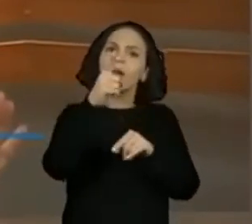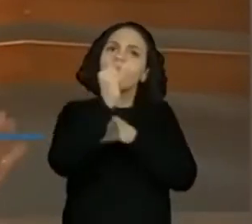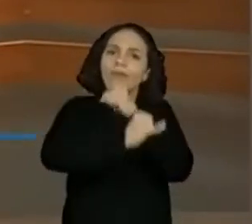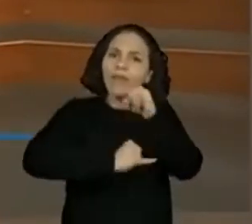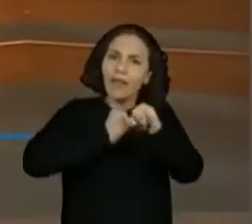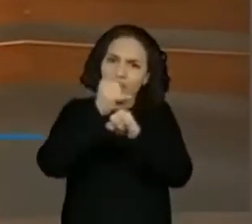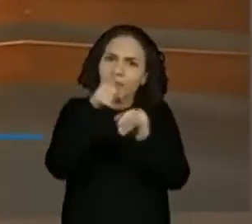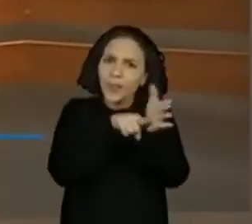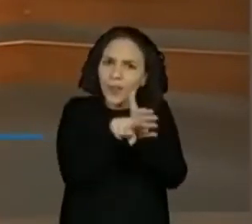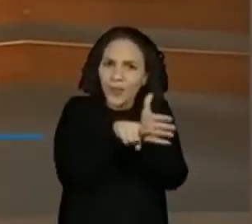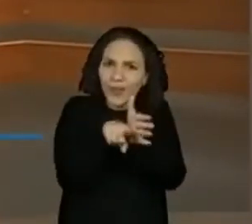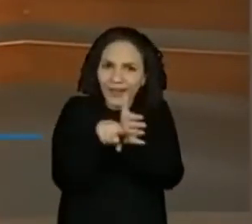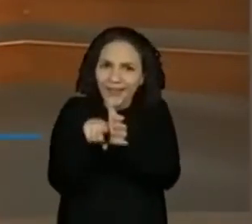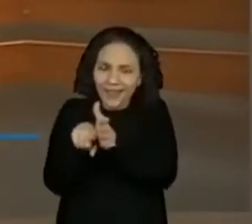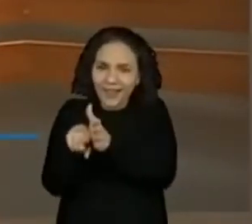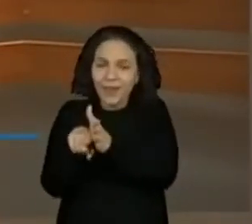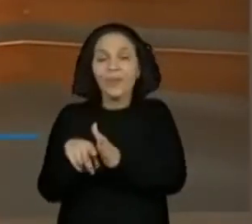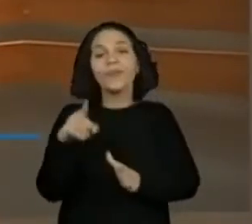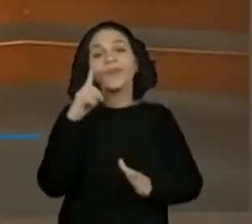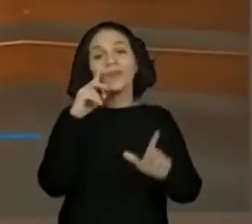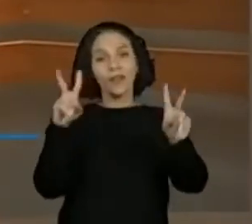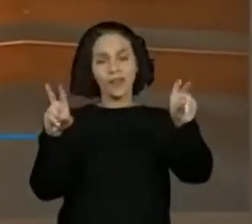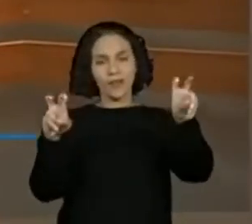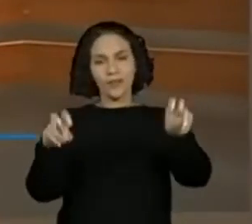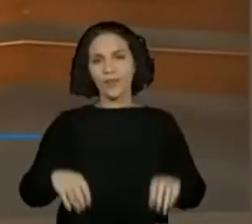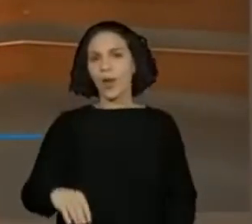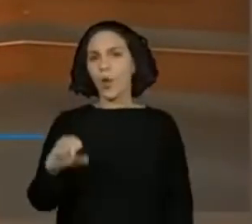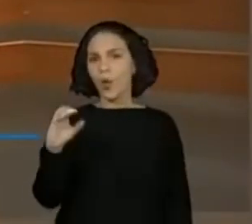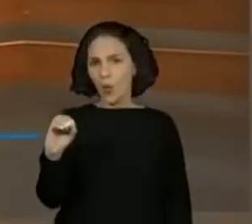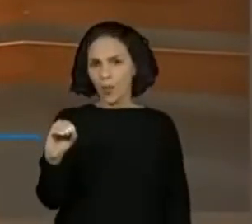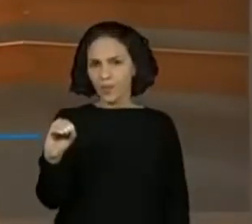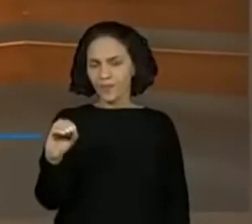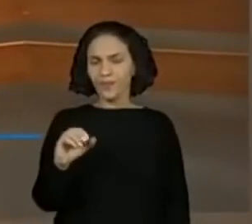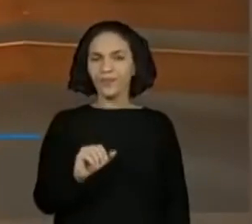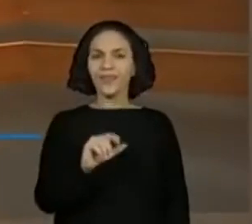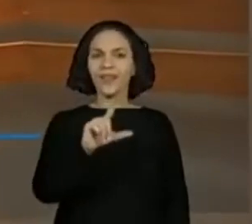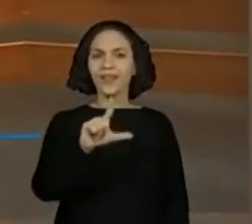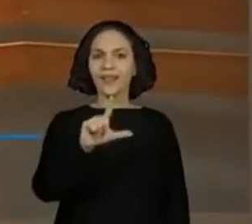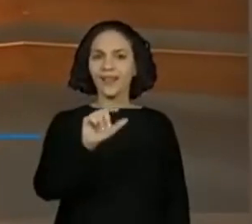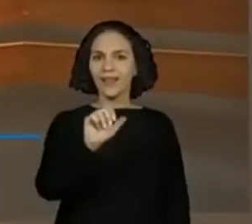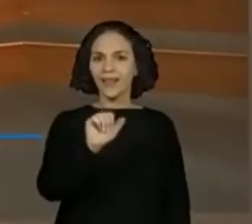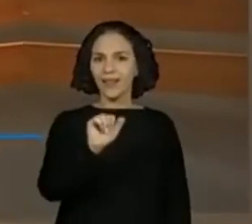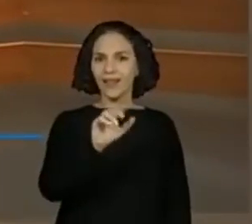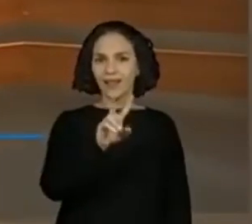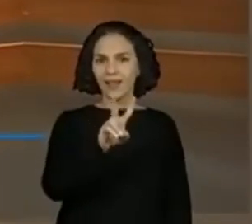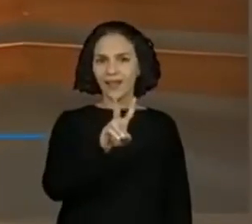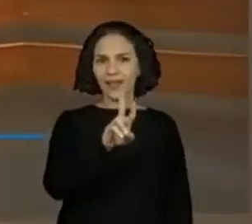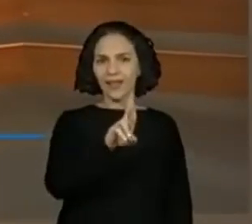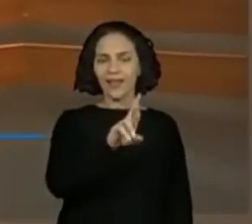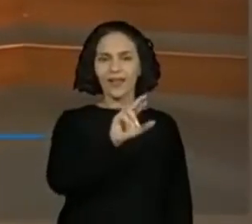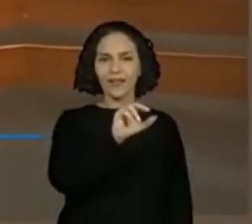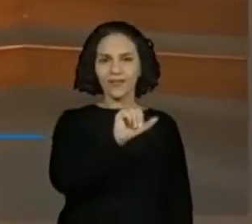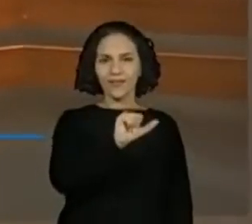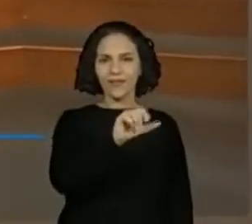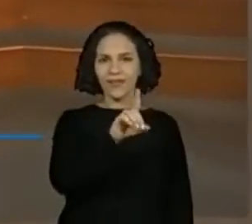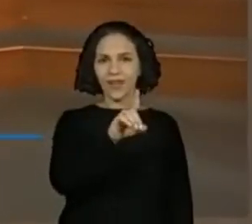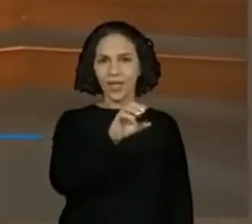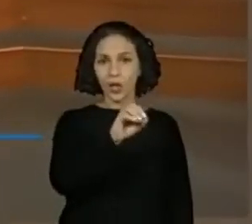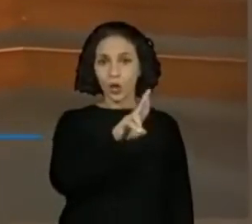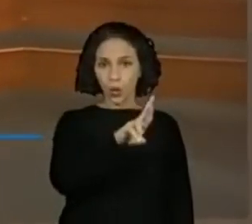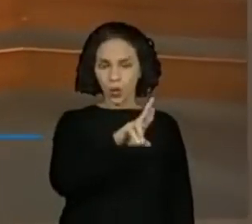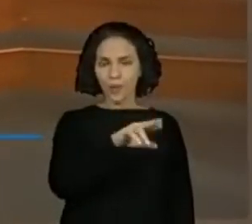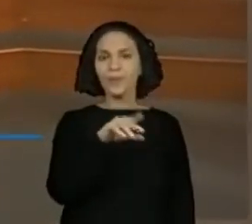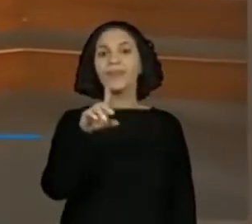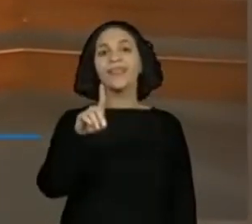internet O Lavrador de Café, de Cândido Portinari. E dê uma olhadinha nesse quadro. É um